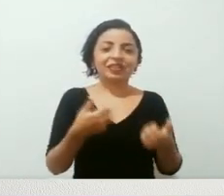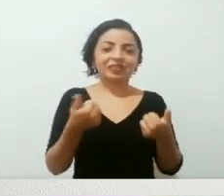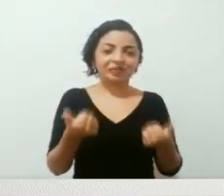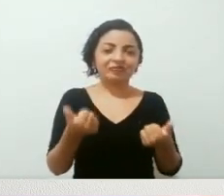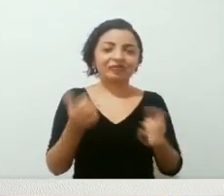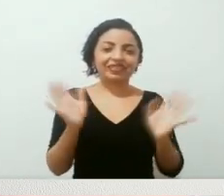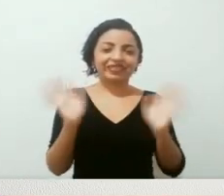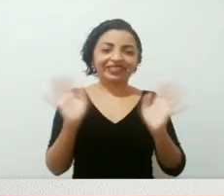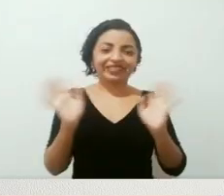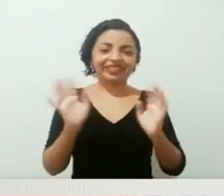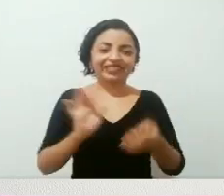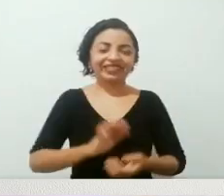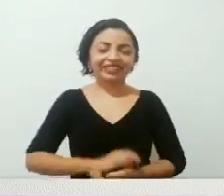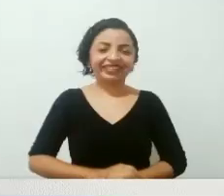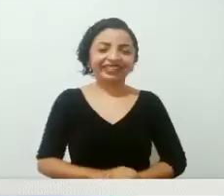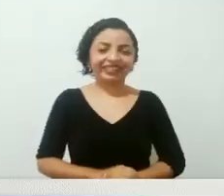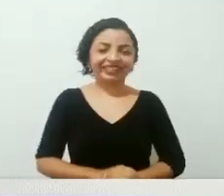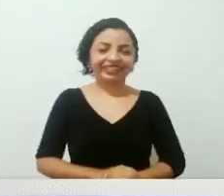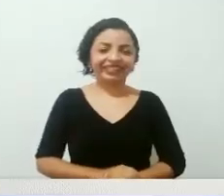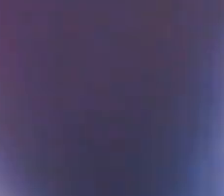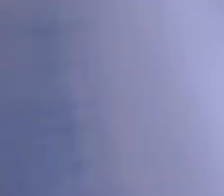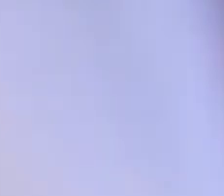e é isso aí, valeu, tchau, Obrigado.